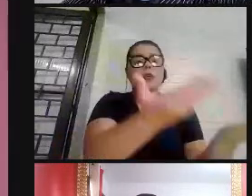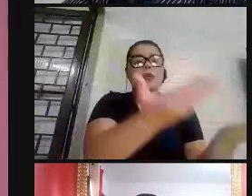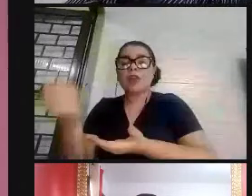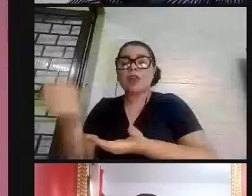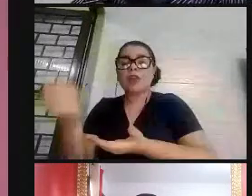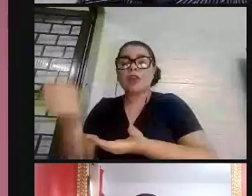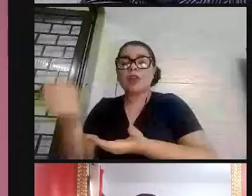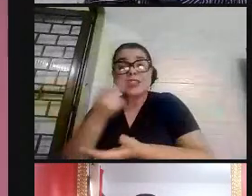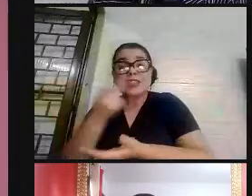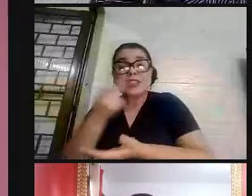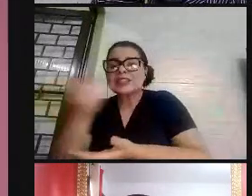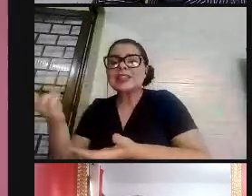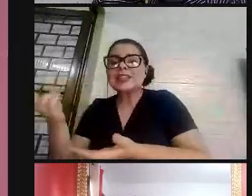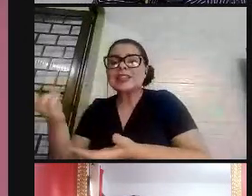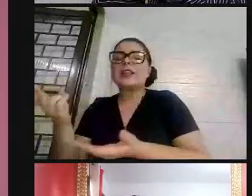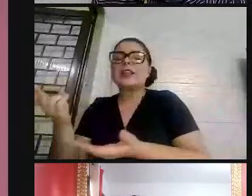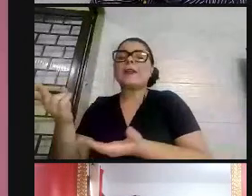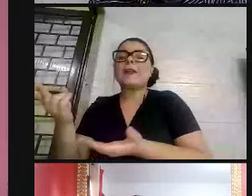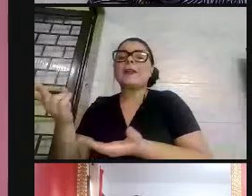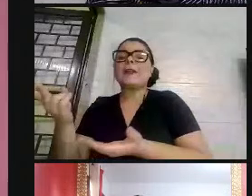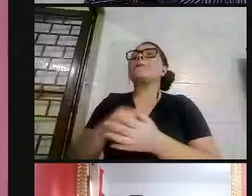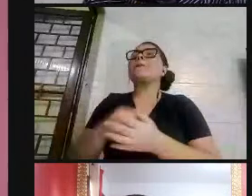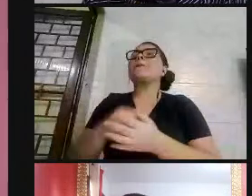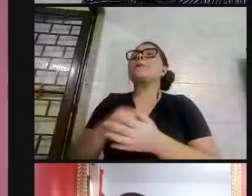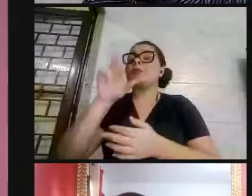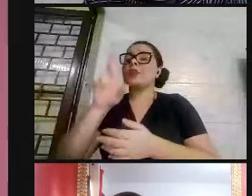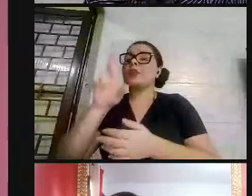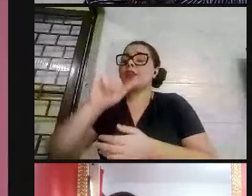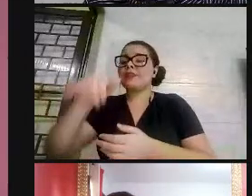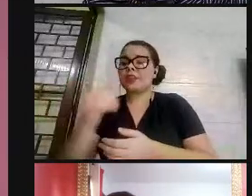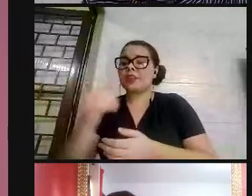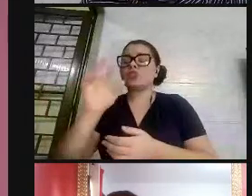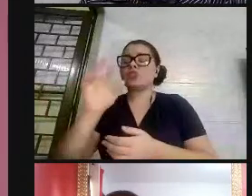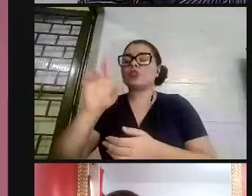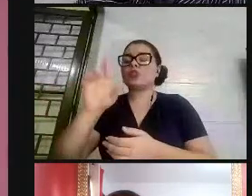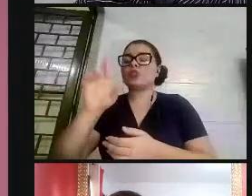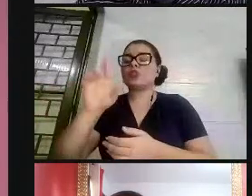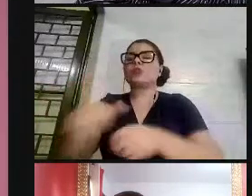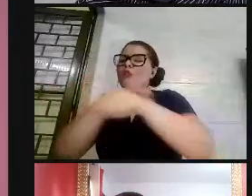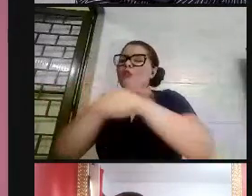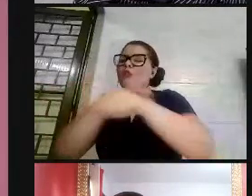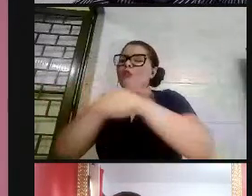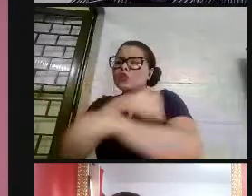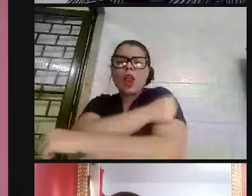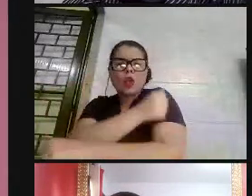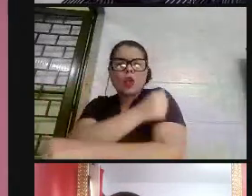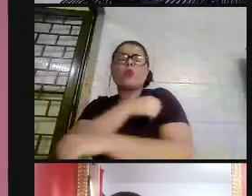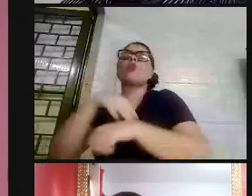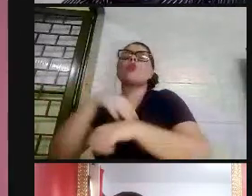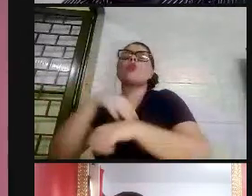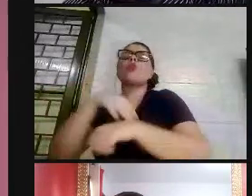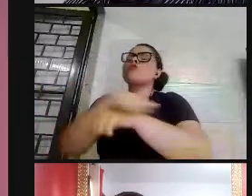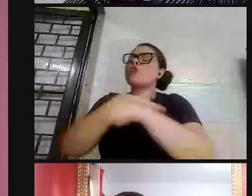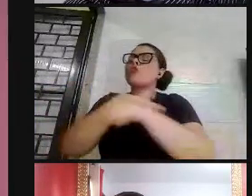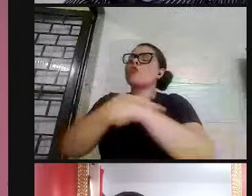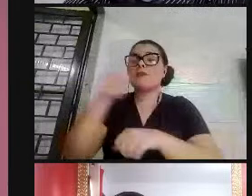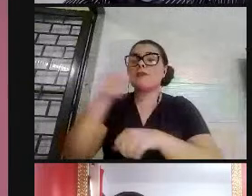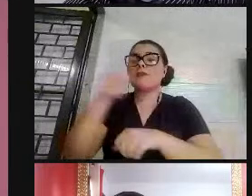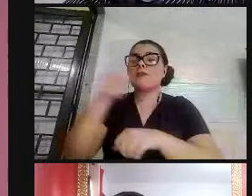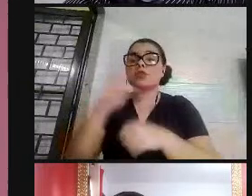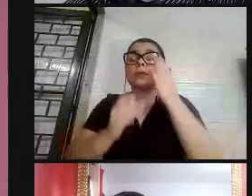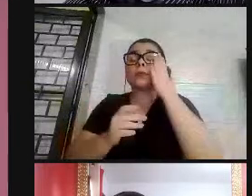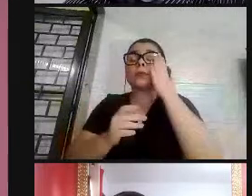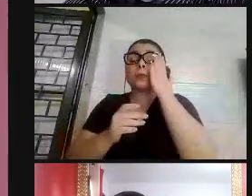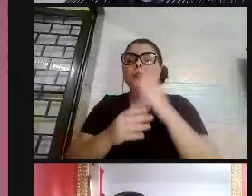esse grupo conversou com alunos que estavam estudando, conversou com professores e para ter uma